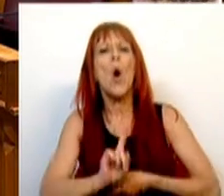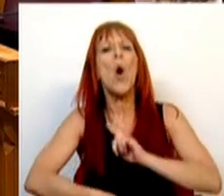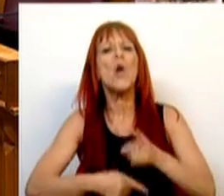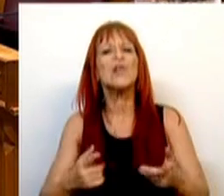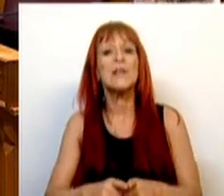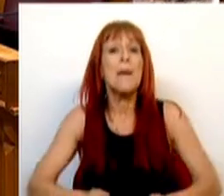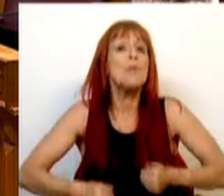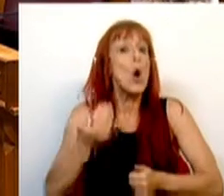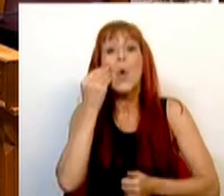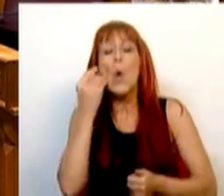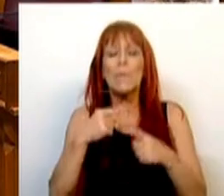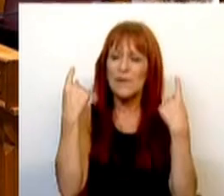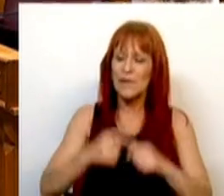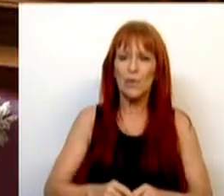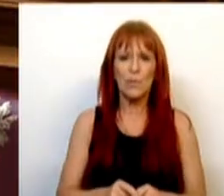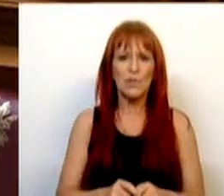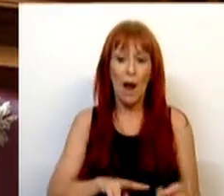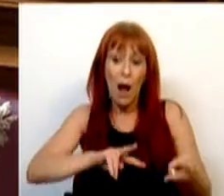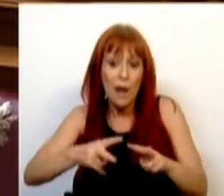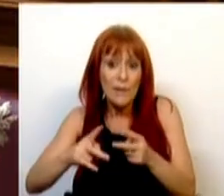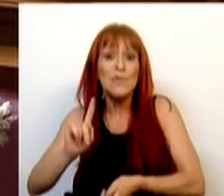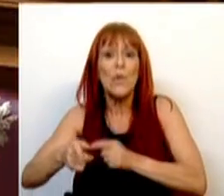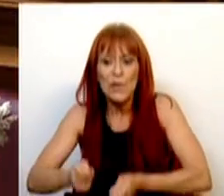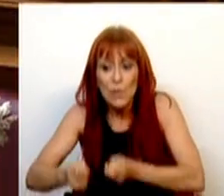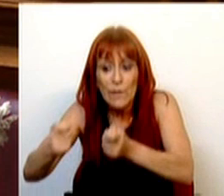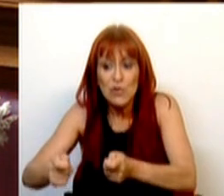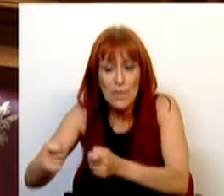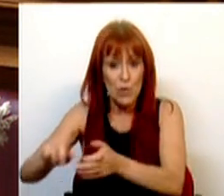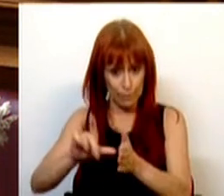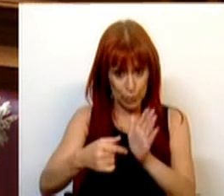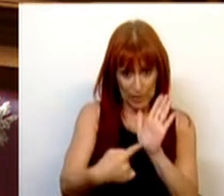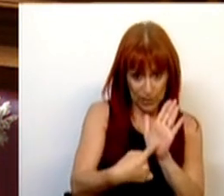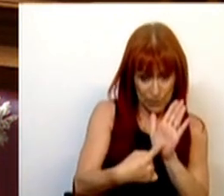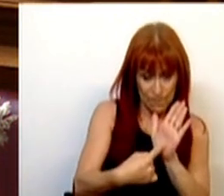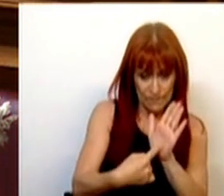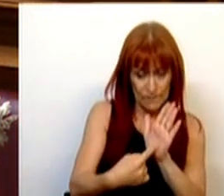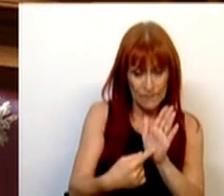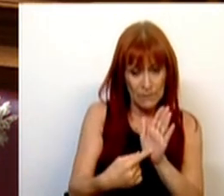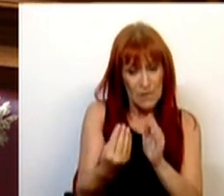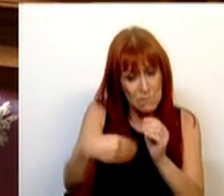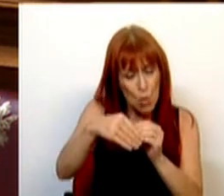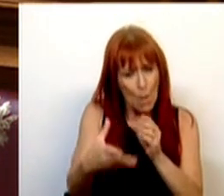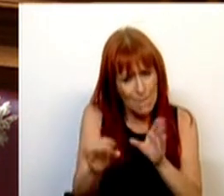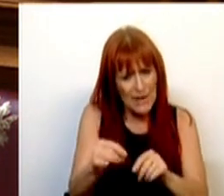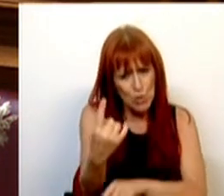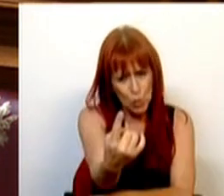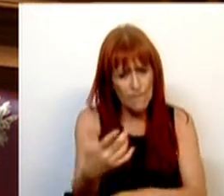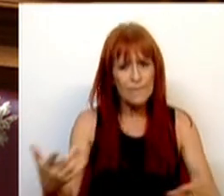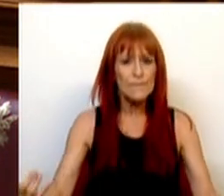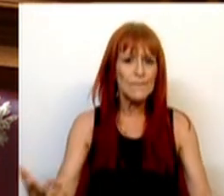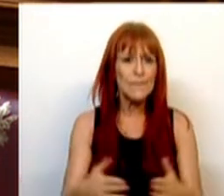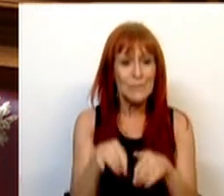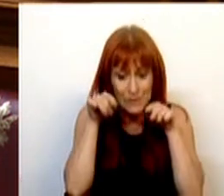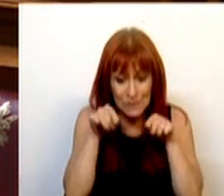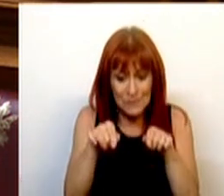a melhor forma para termos alternativas de investimento. E este projeto é mais um supletivo para que